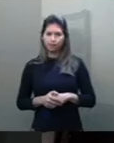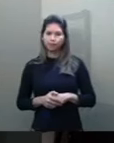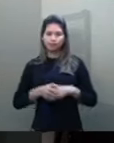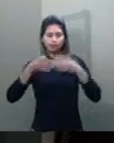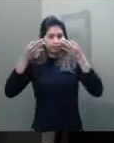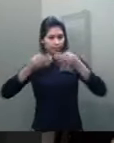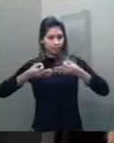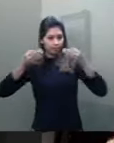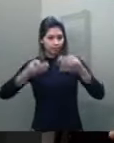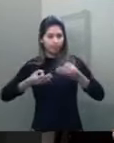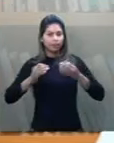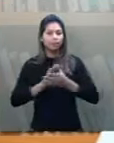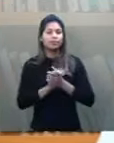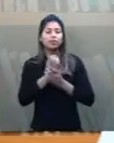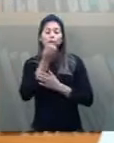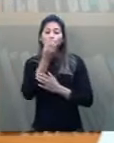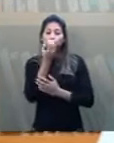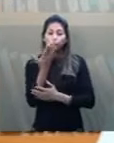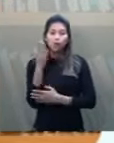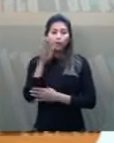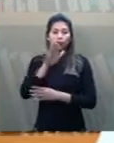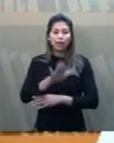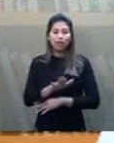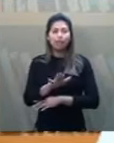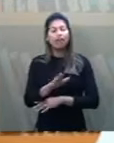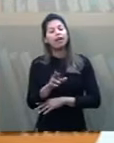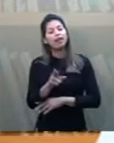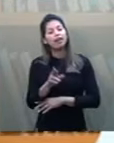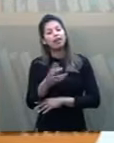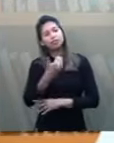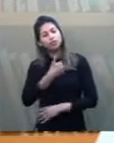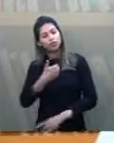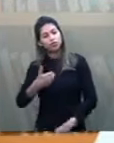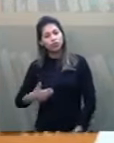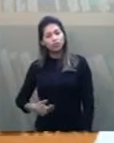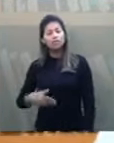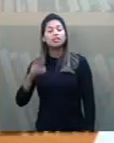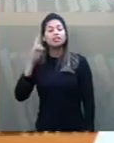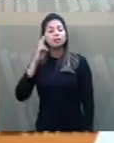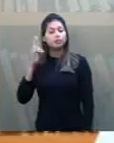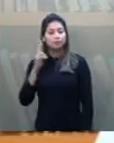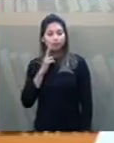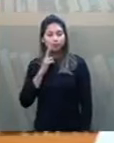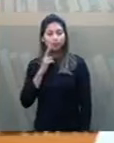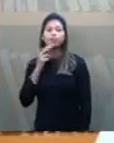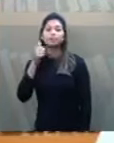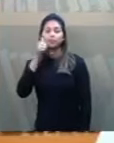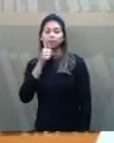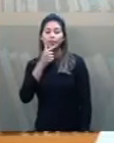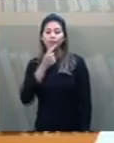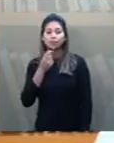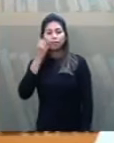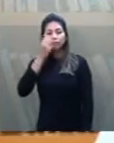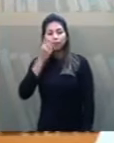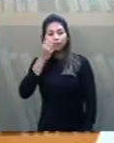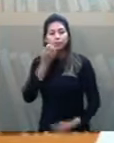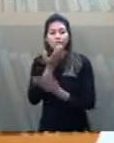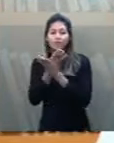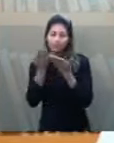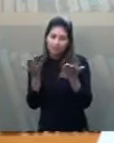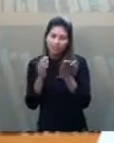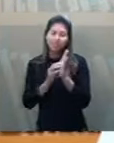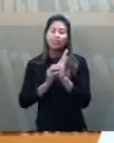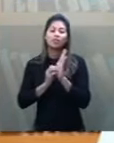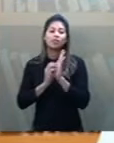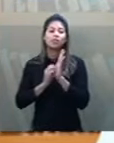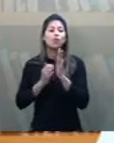Boa tarde, presidente Rodrigo Pacheco, senadores e senadoras. Na mesma linha de vossa excelência, não tem como não falar